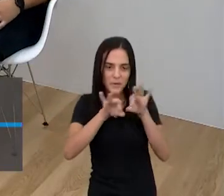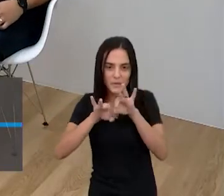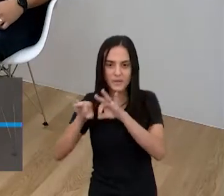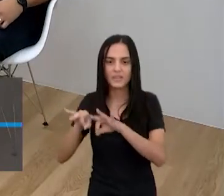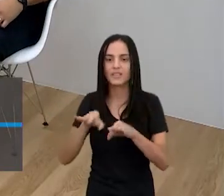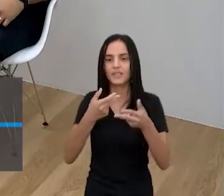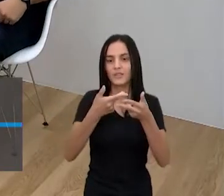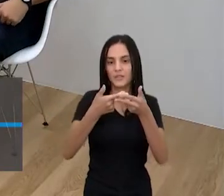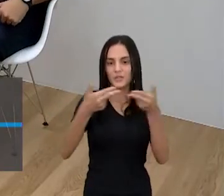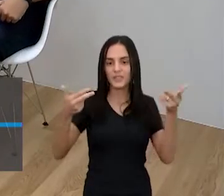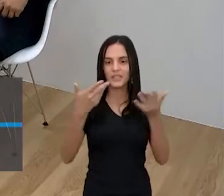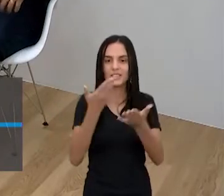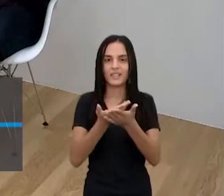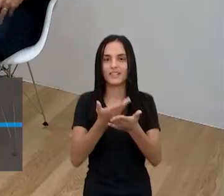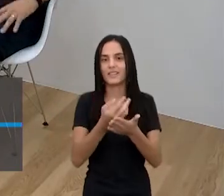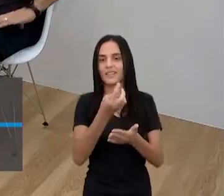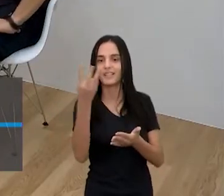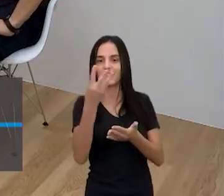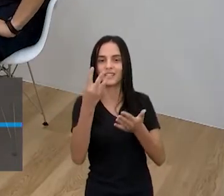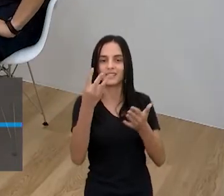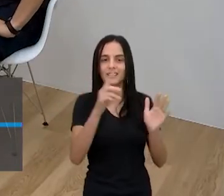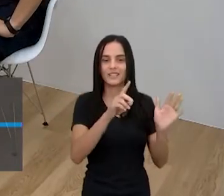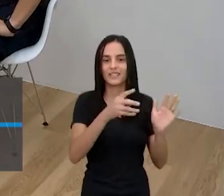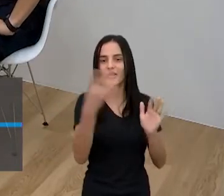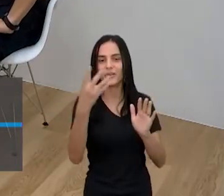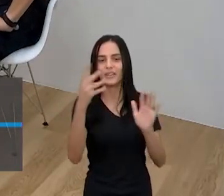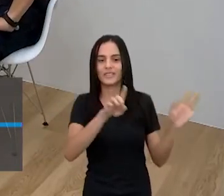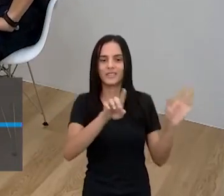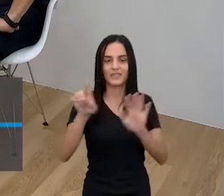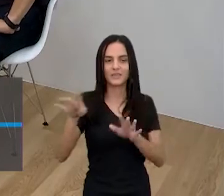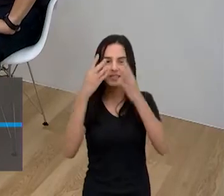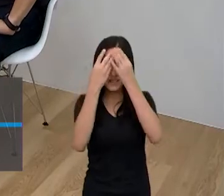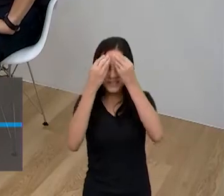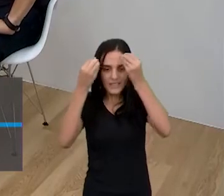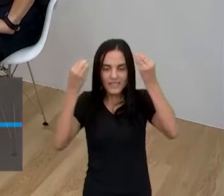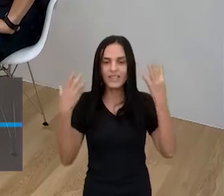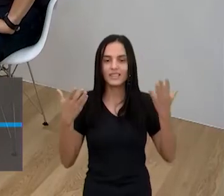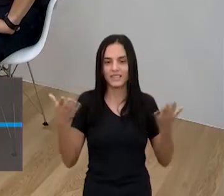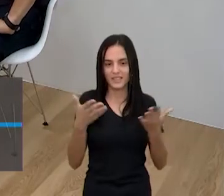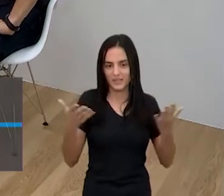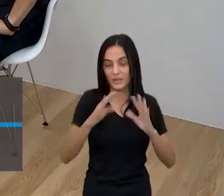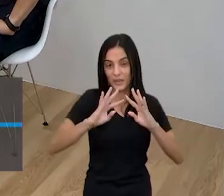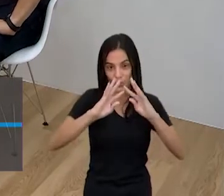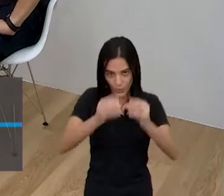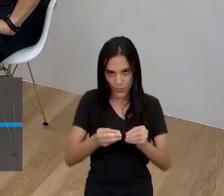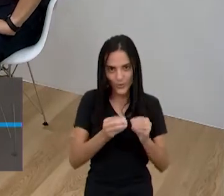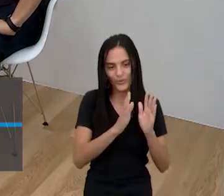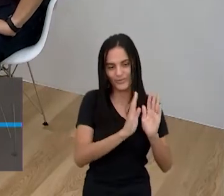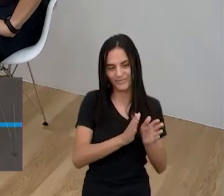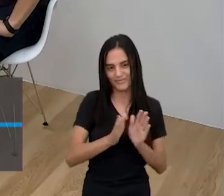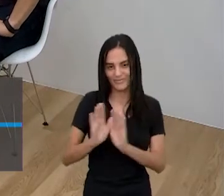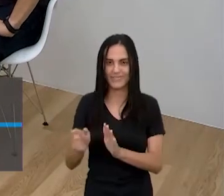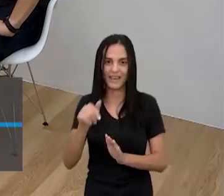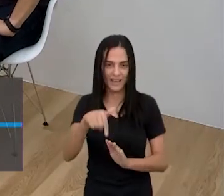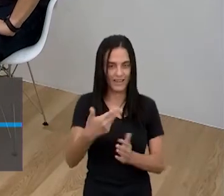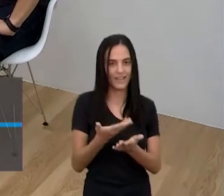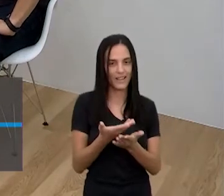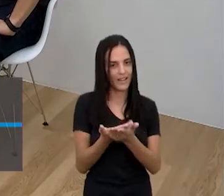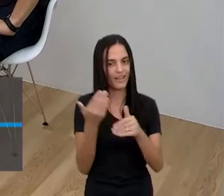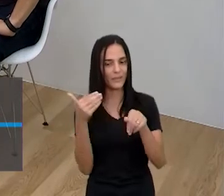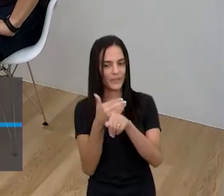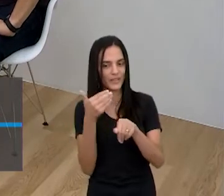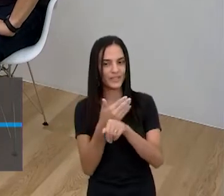projeta daqui a 3, 4 semanas e esqueça de agora, mas assim, vai estar tudo muito organizado, tá tudo muito legal, tá bom, porque aqui nesta aula participação